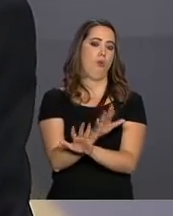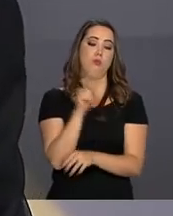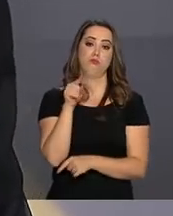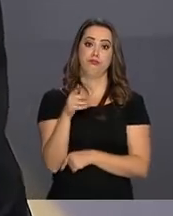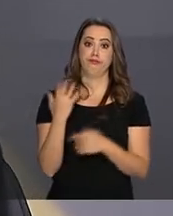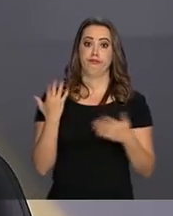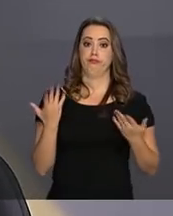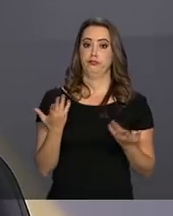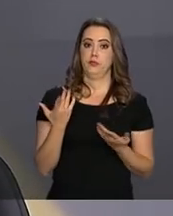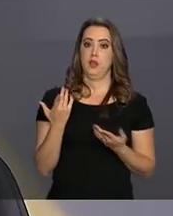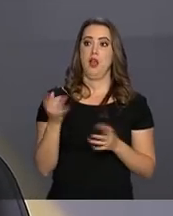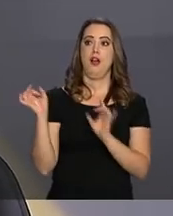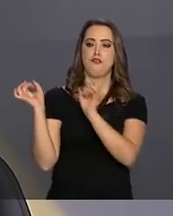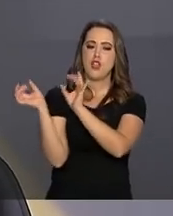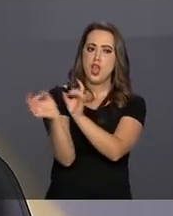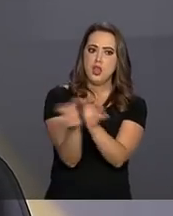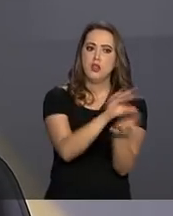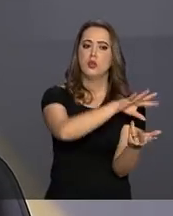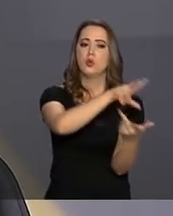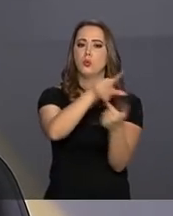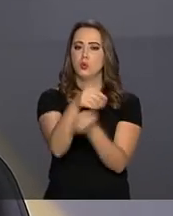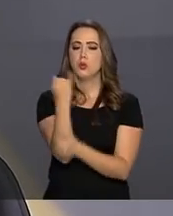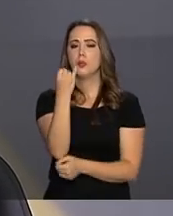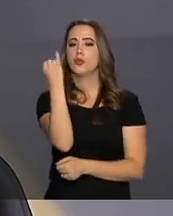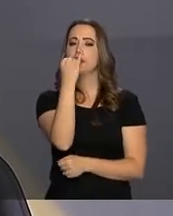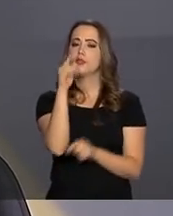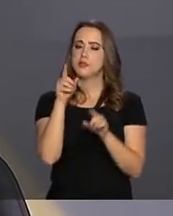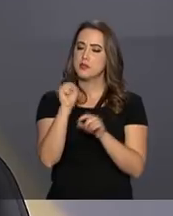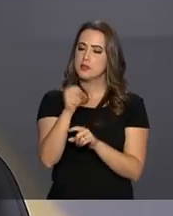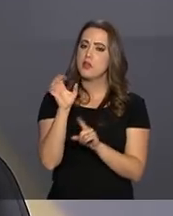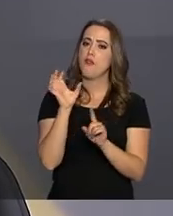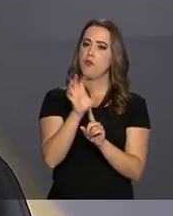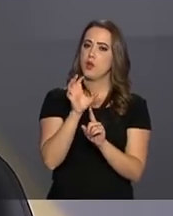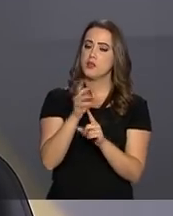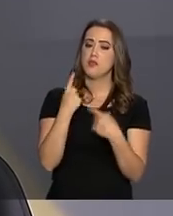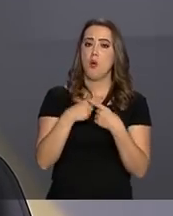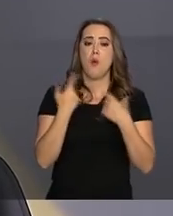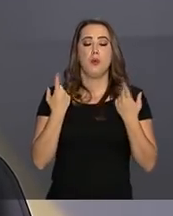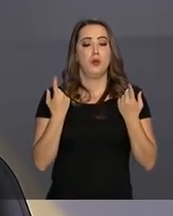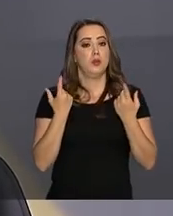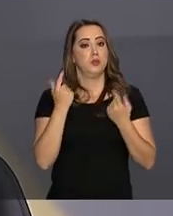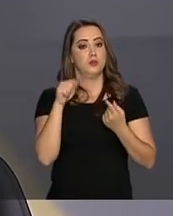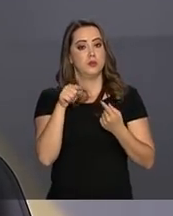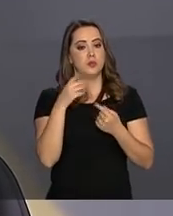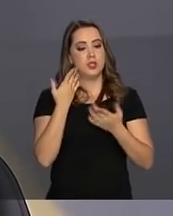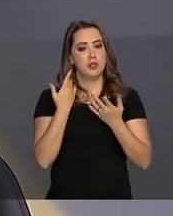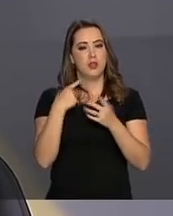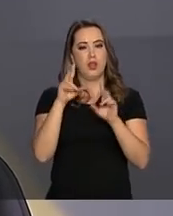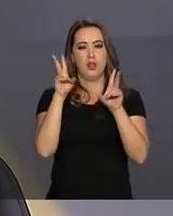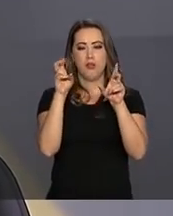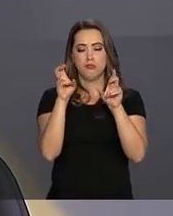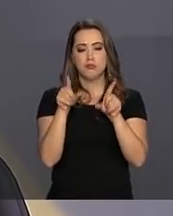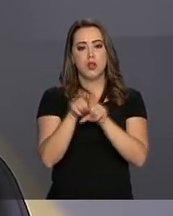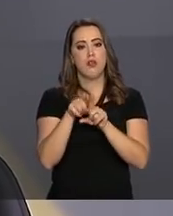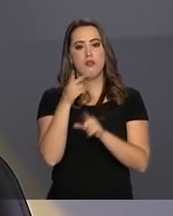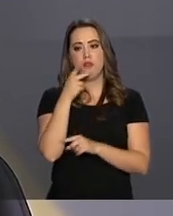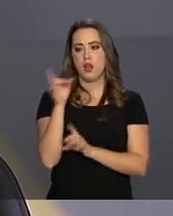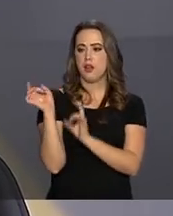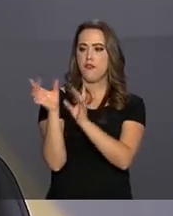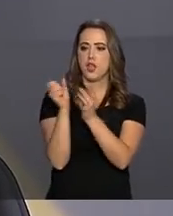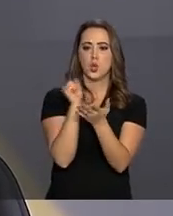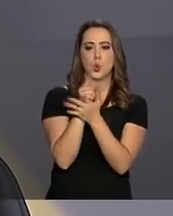o comércio internacional tem, de fato, uma importância nisso, porque é um teorema fundamental do comércio internacional que diz que o comércio livre